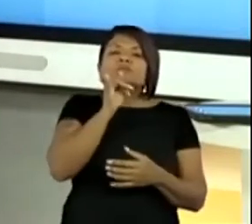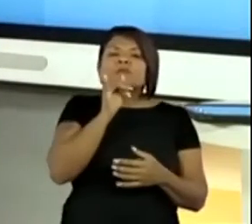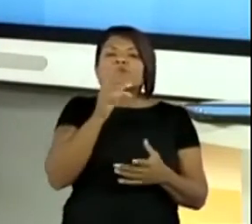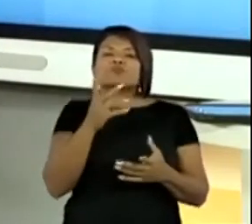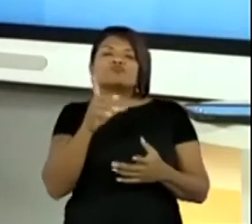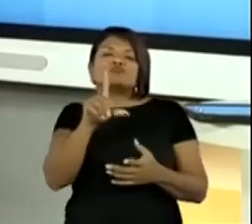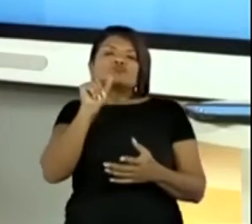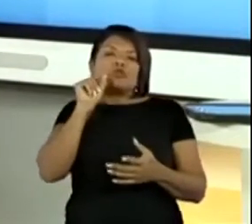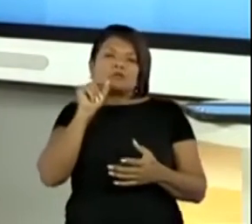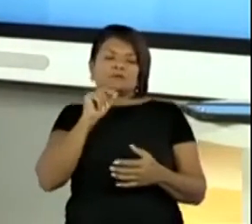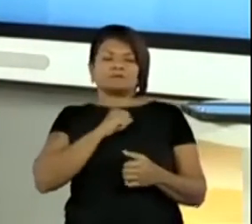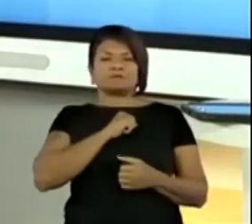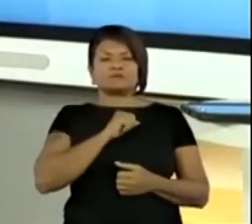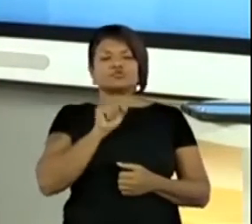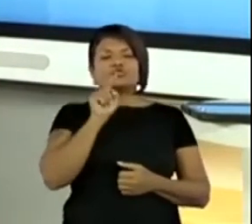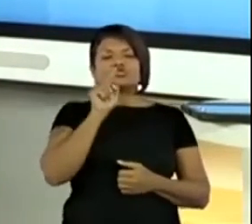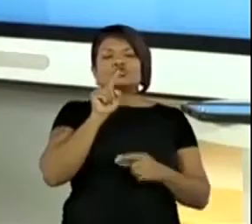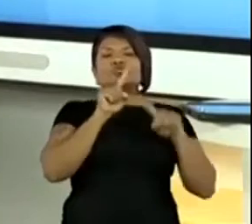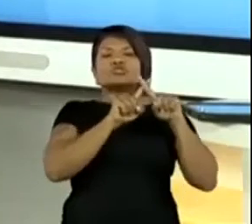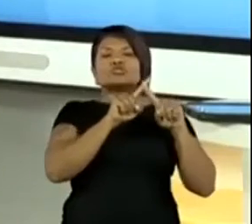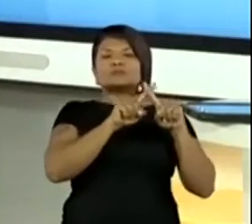pecinha vermelha.